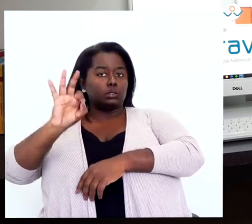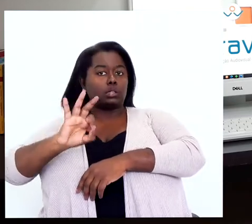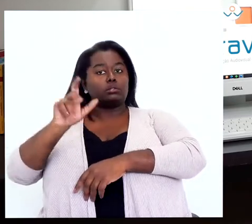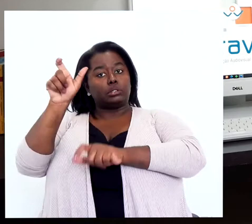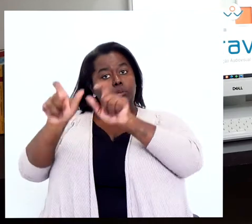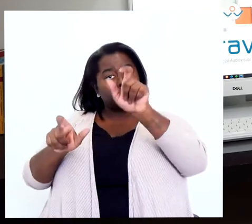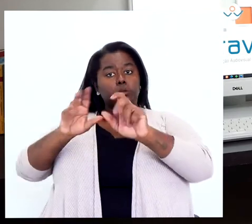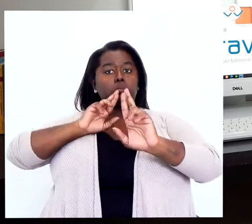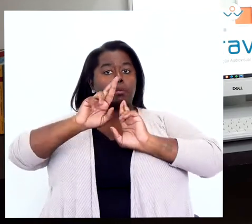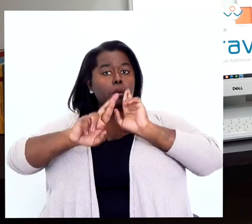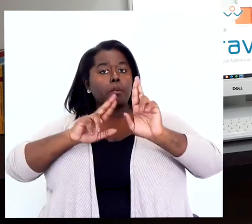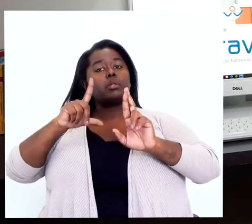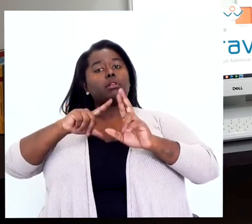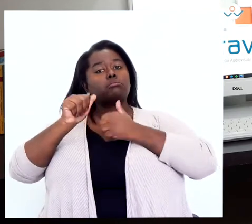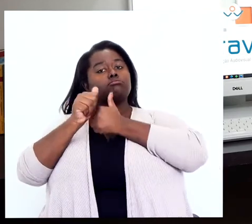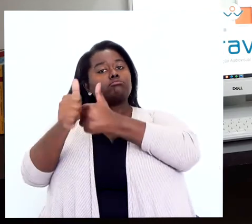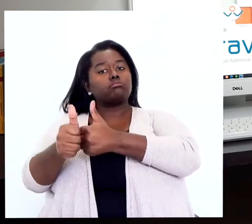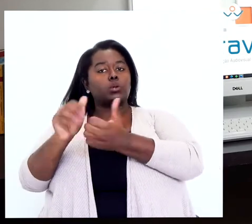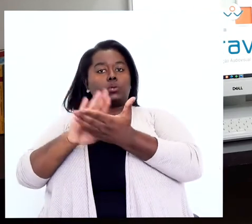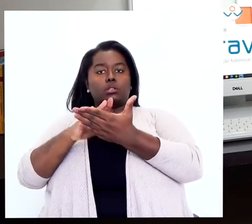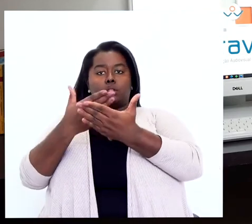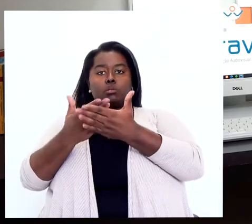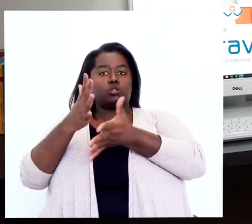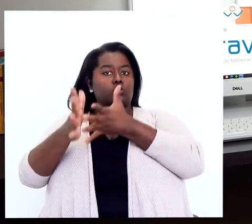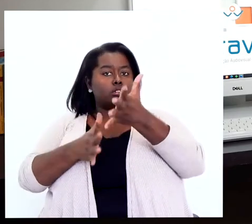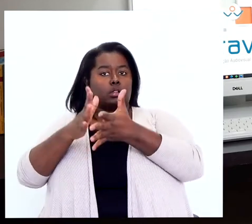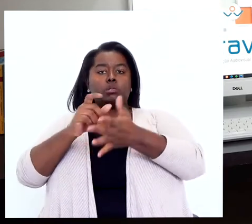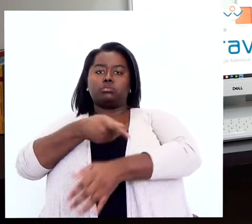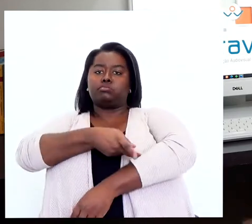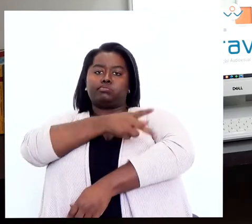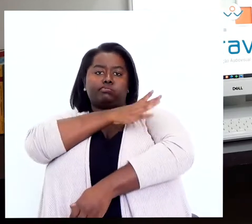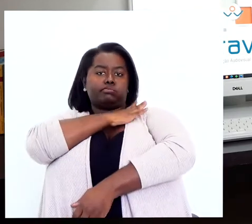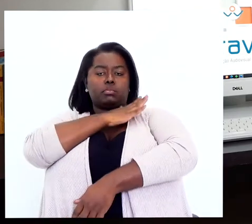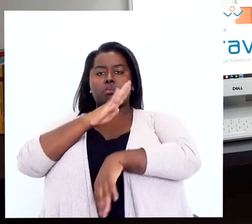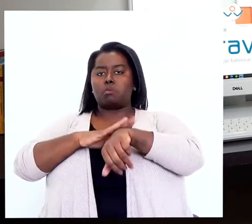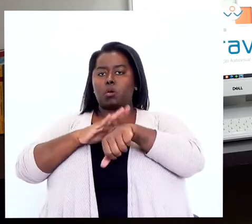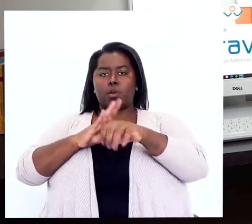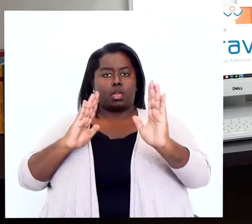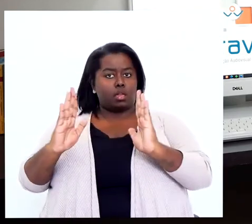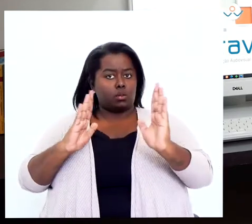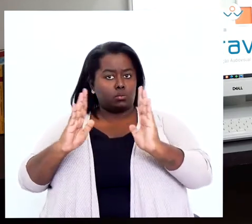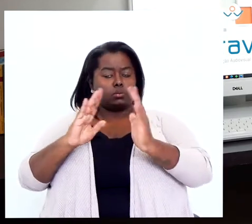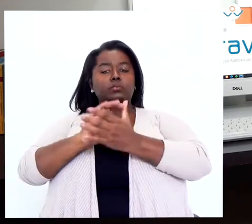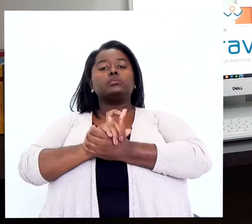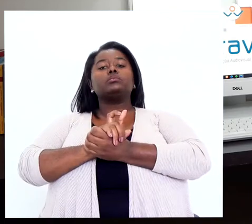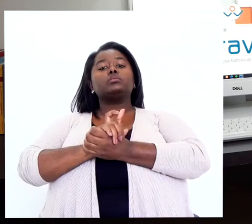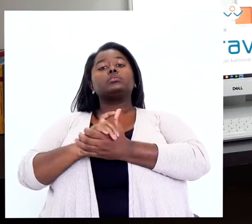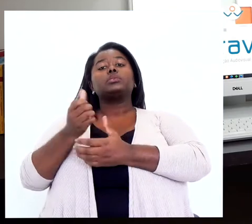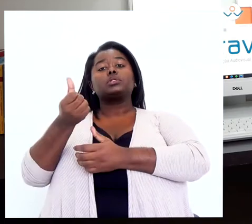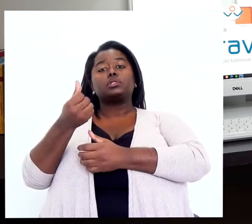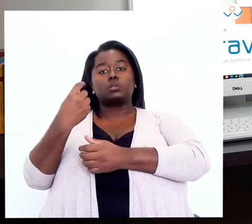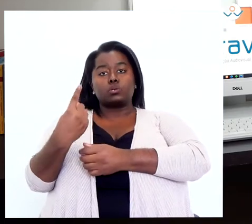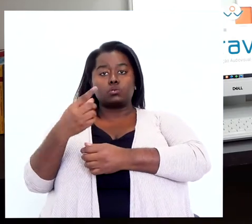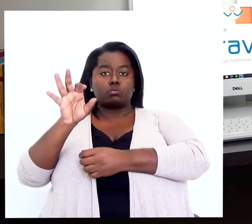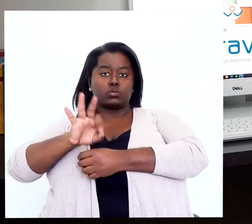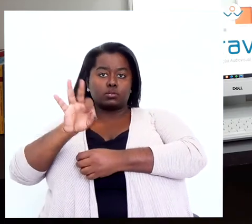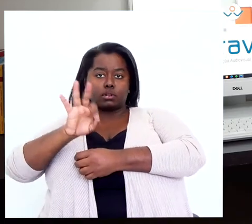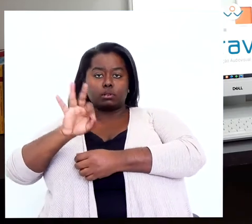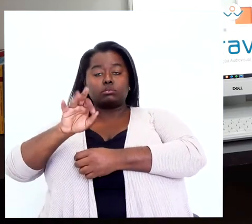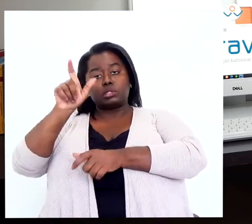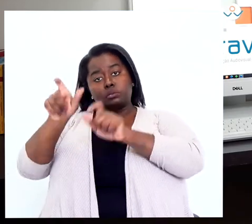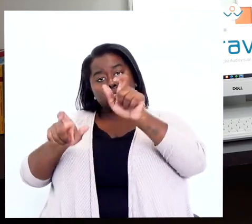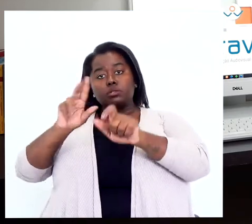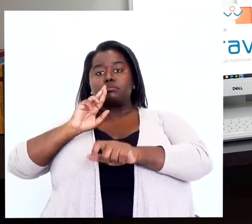respondentes tiveram acompanhamento de intérpretes de língua de sinais em algum período da fase escolar. 61%